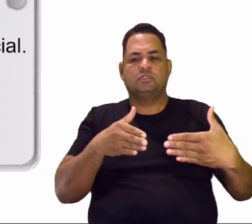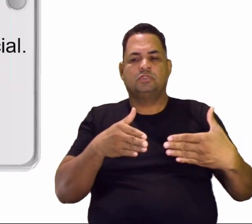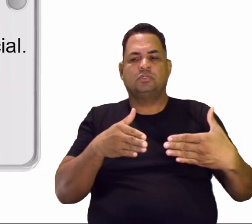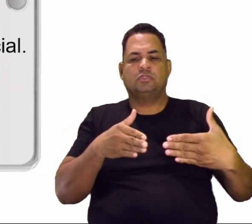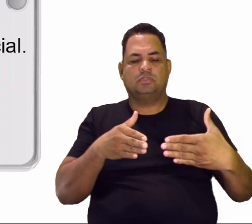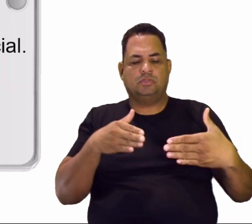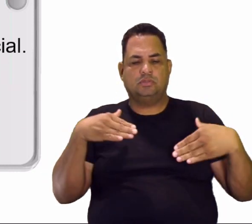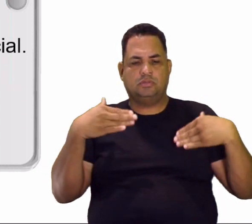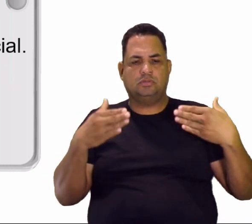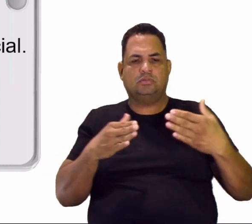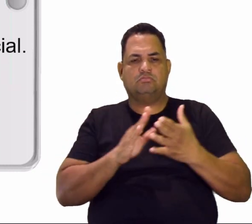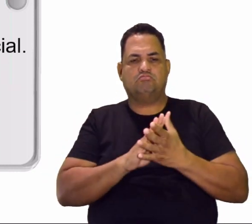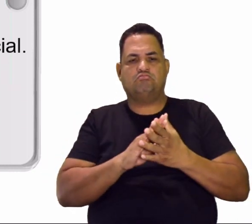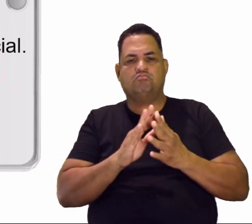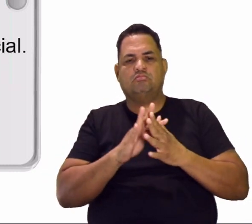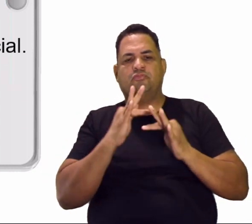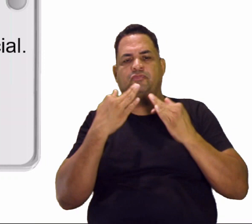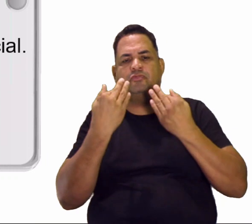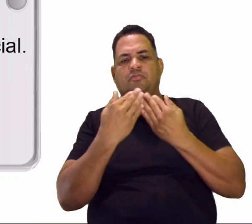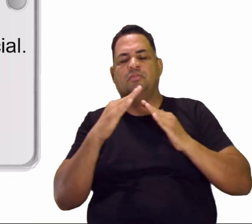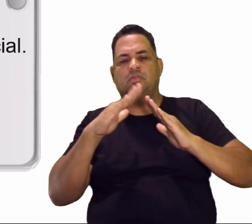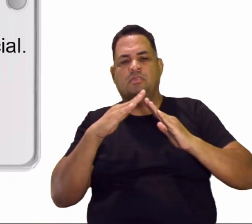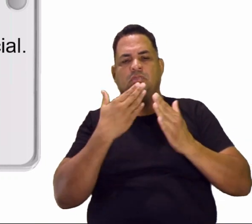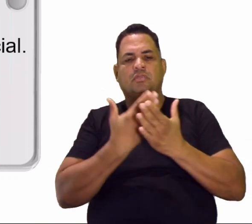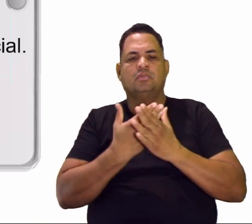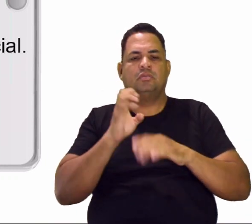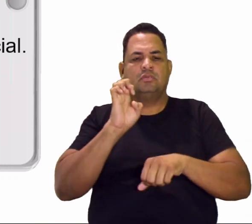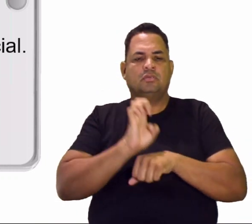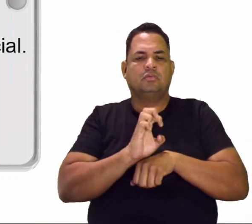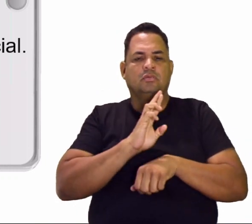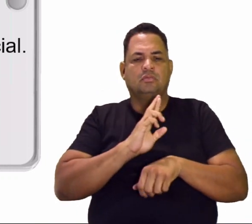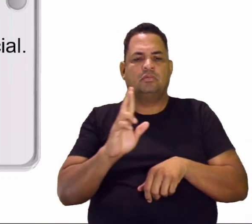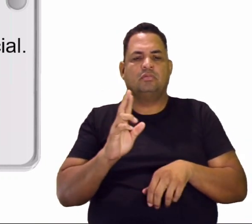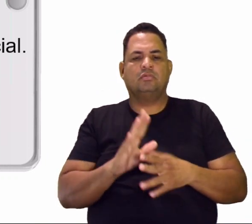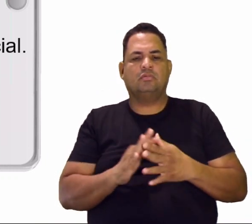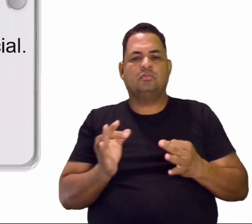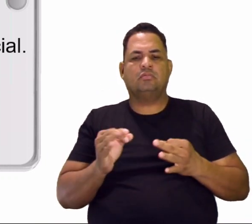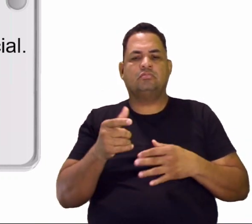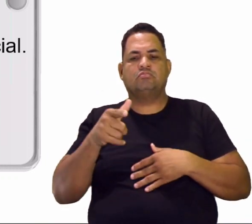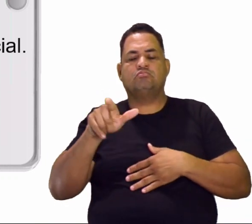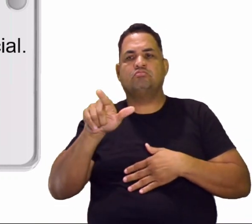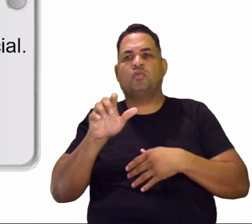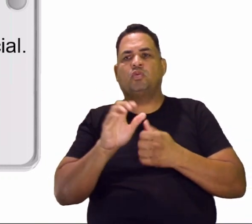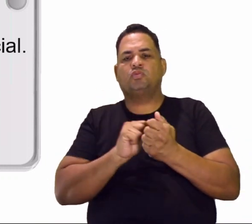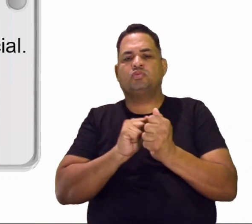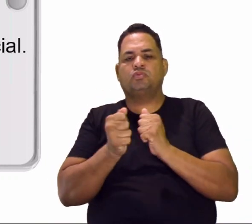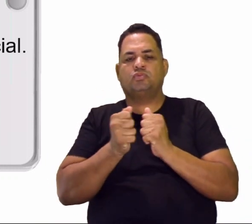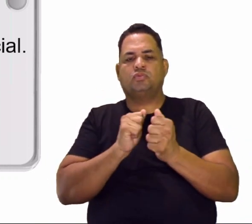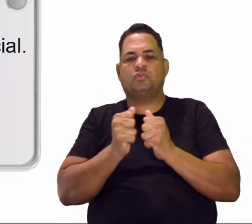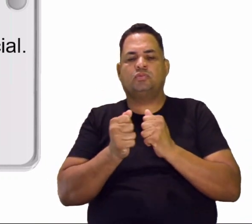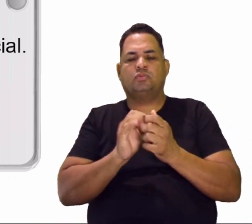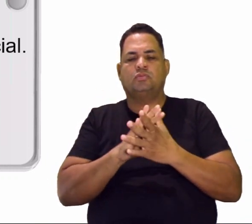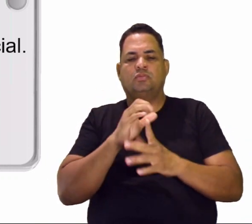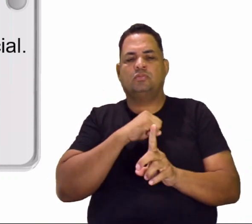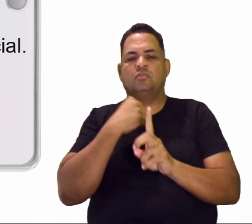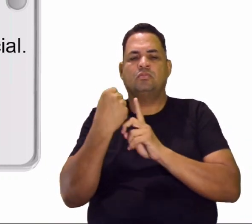Do papel aí da família, do papel da escola, do Estado, da religião. E os mecanismos de agente,